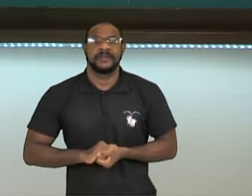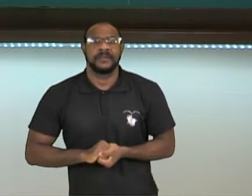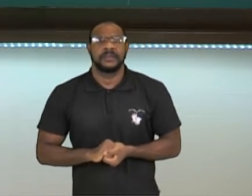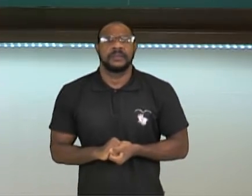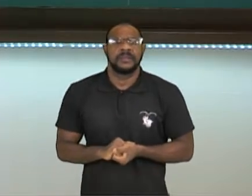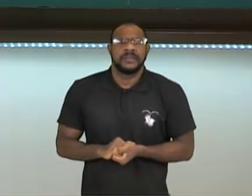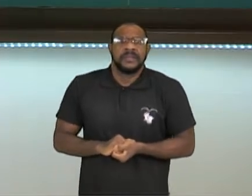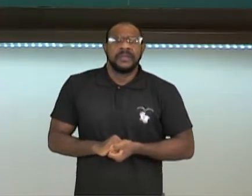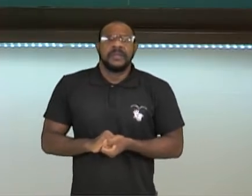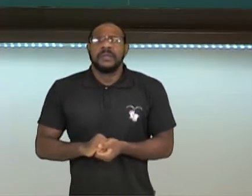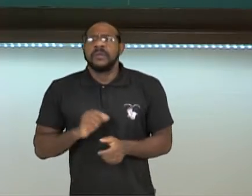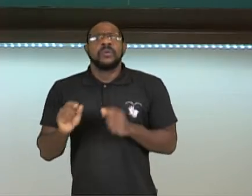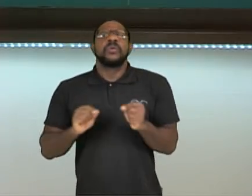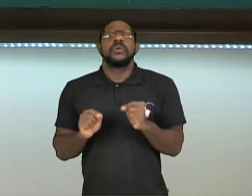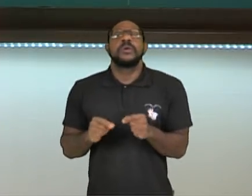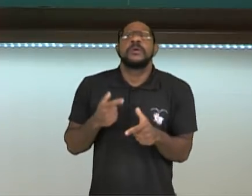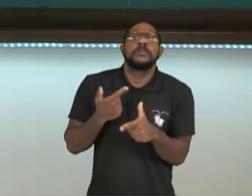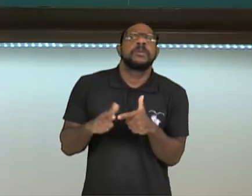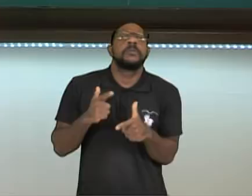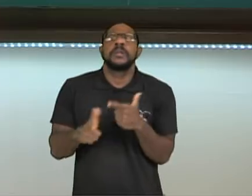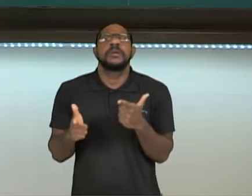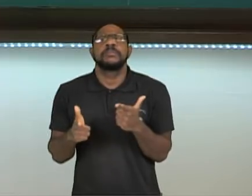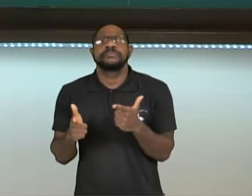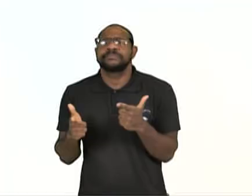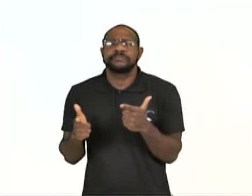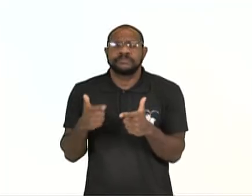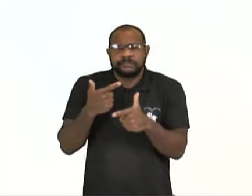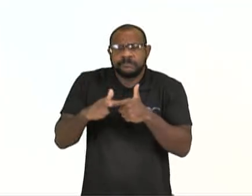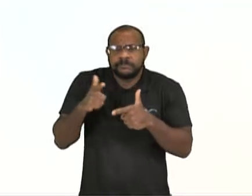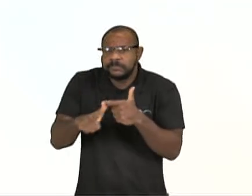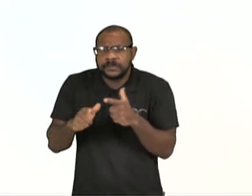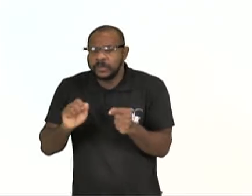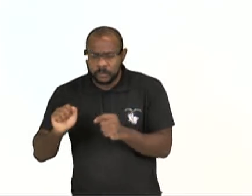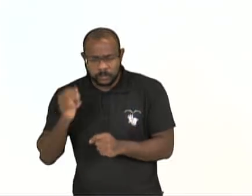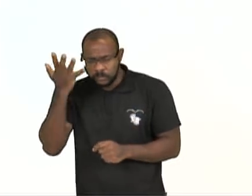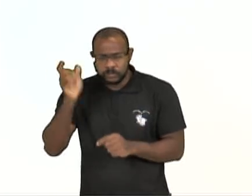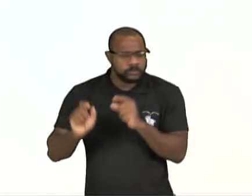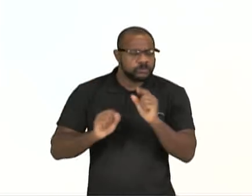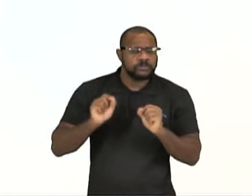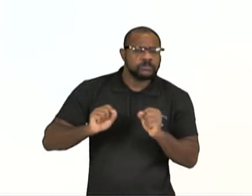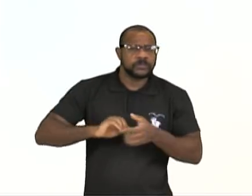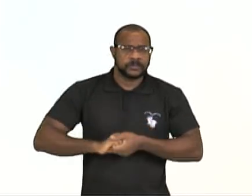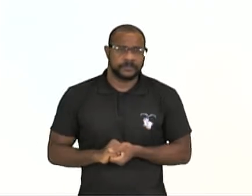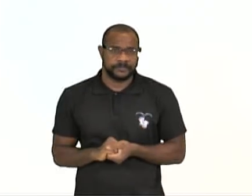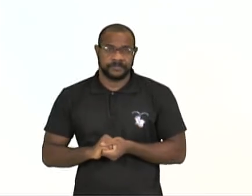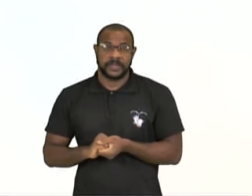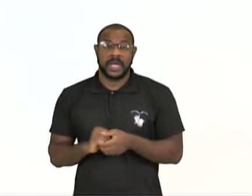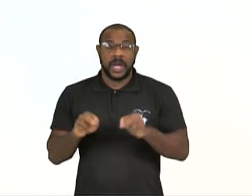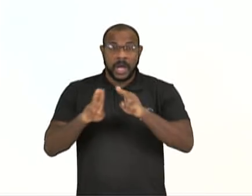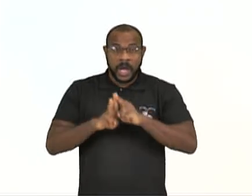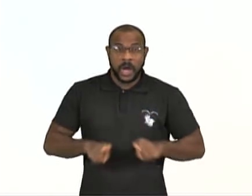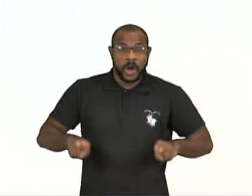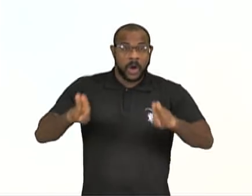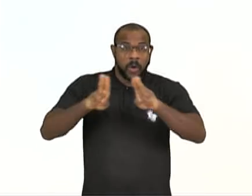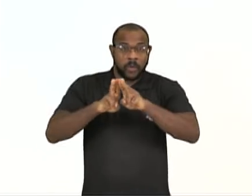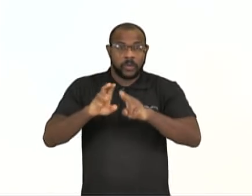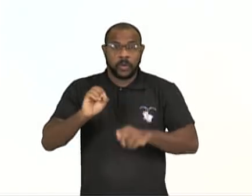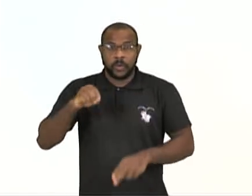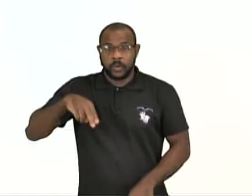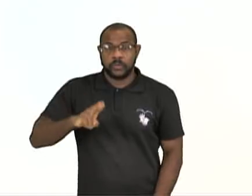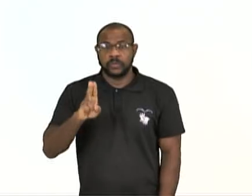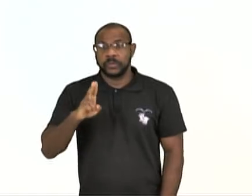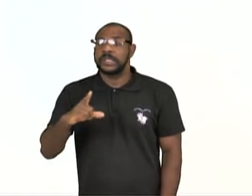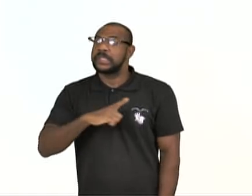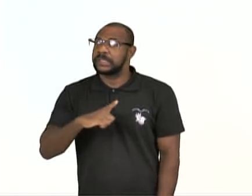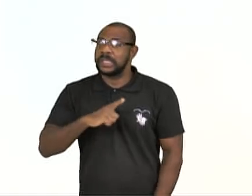Causa dos conflitos e tensões. Vamos ver aqui. Segundo a ONU, existem atualmente